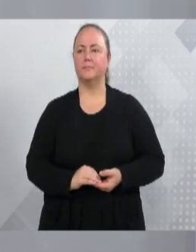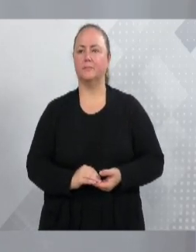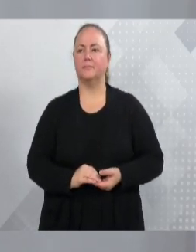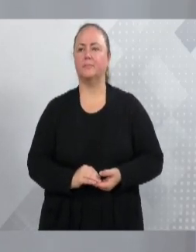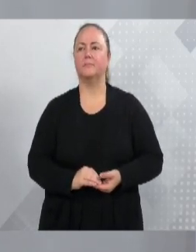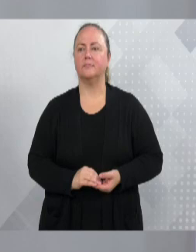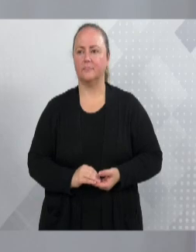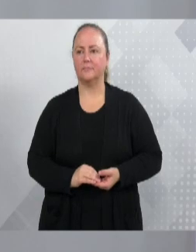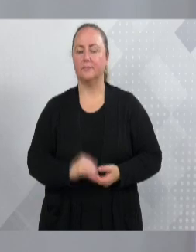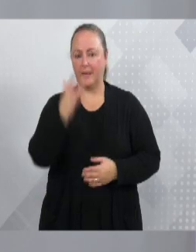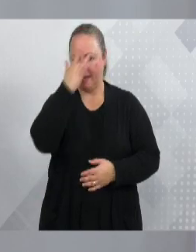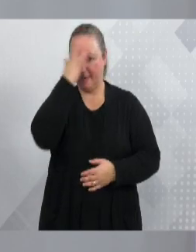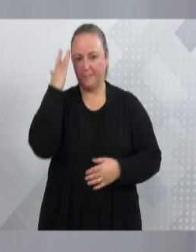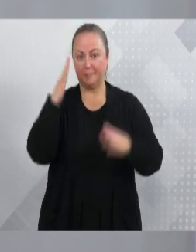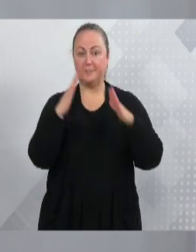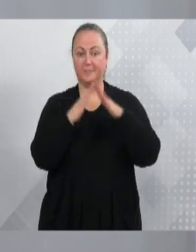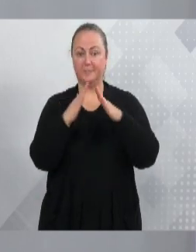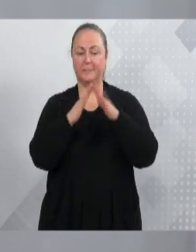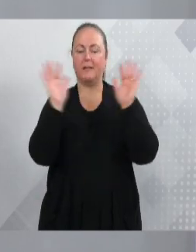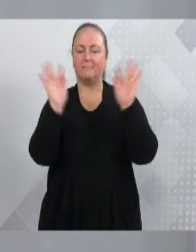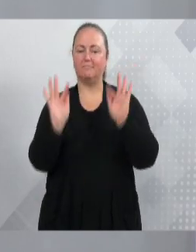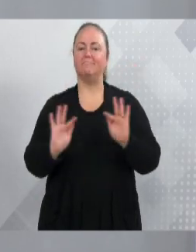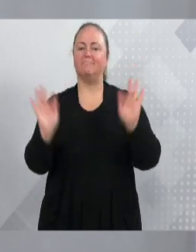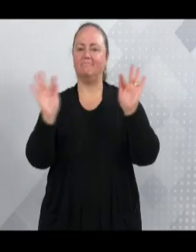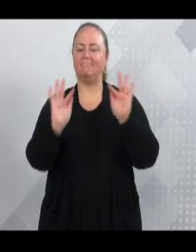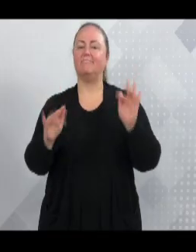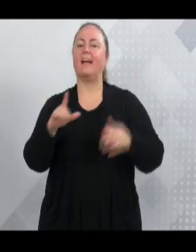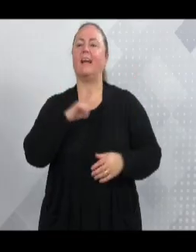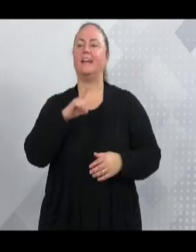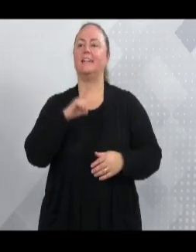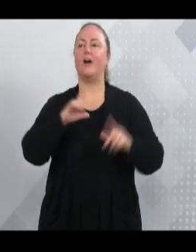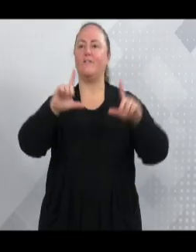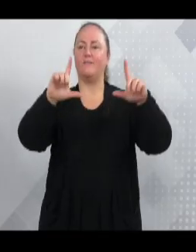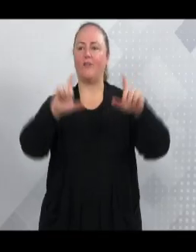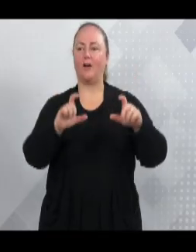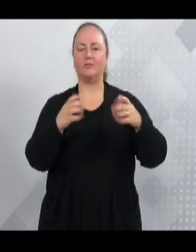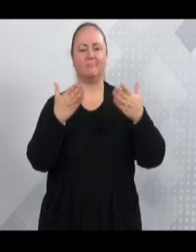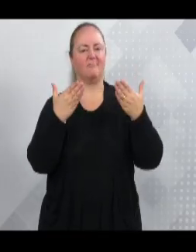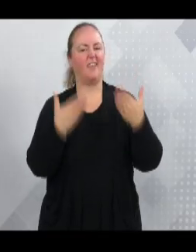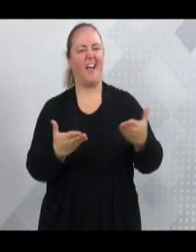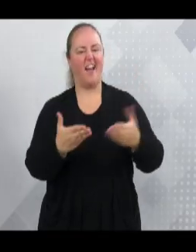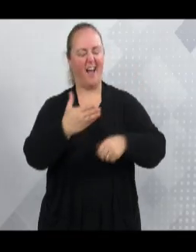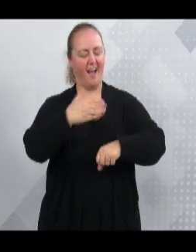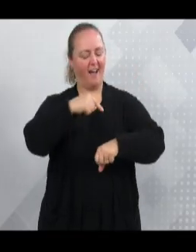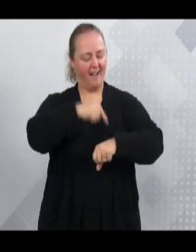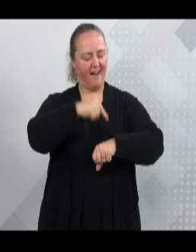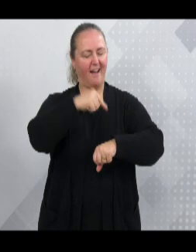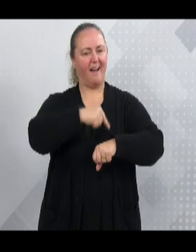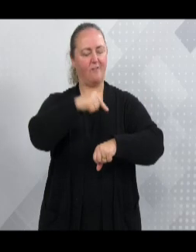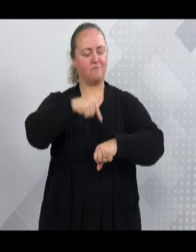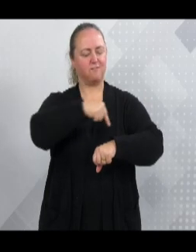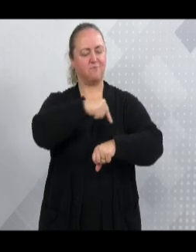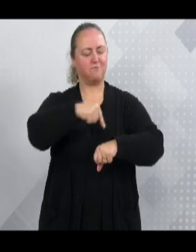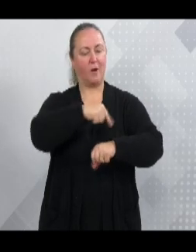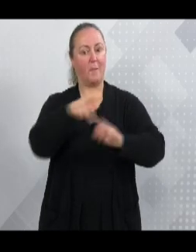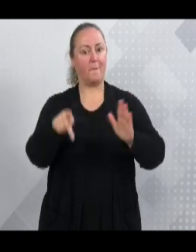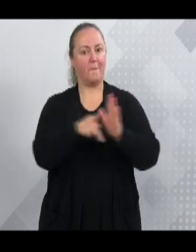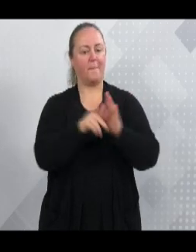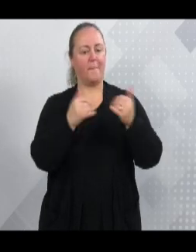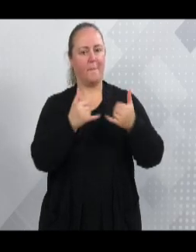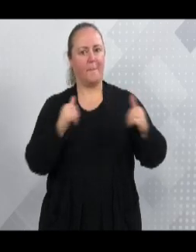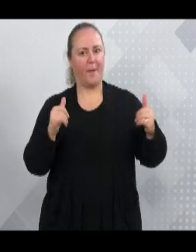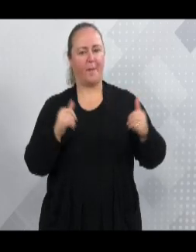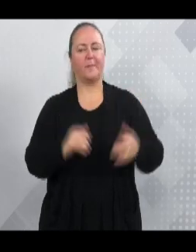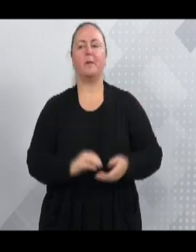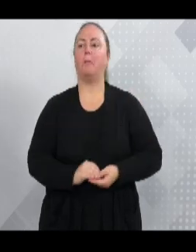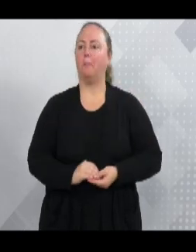O morador nos mandou muito feliz que tem a foto do relógio agora funcionando, a energia e foi reestabelecida. Em